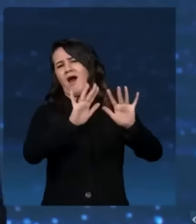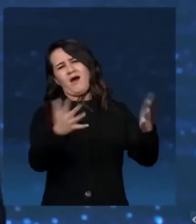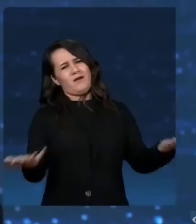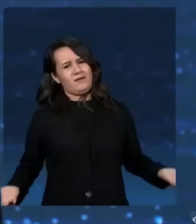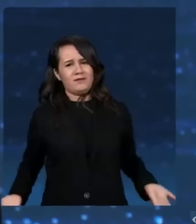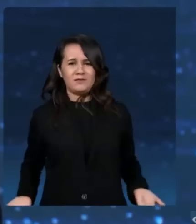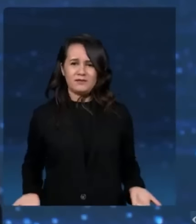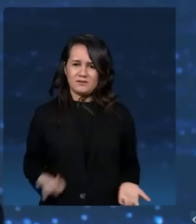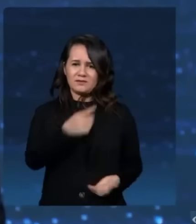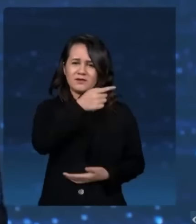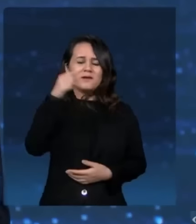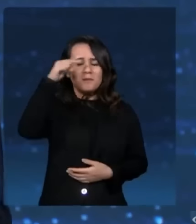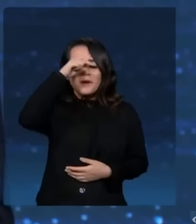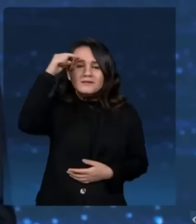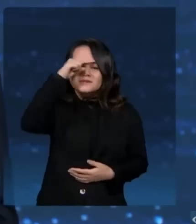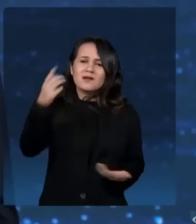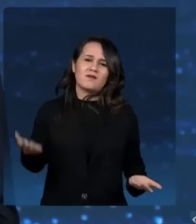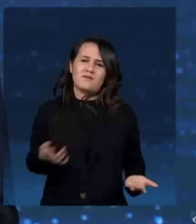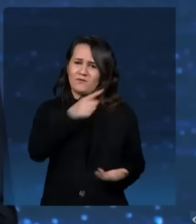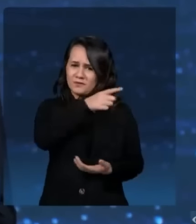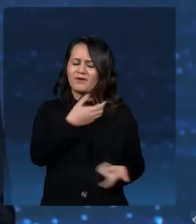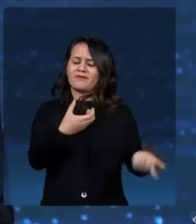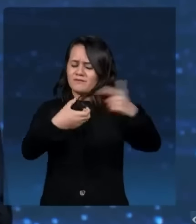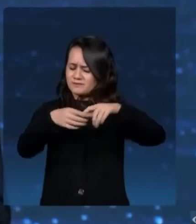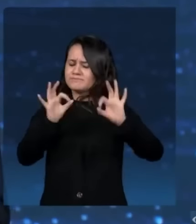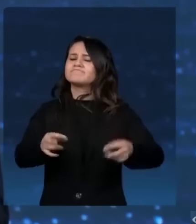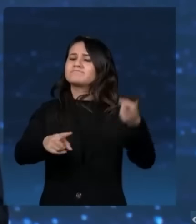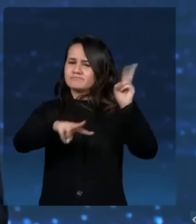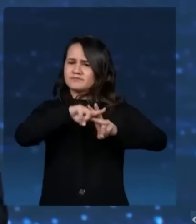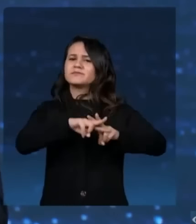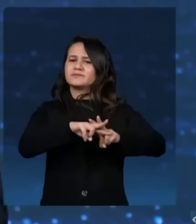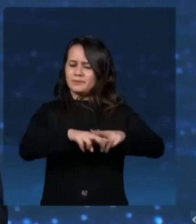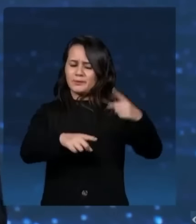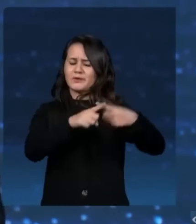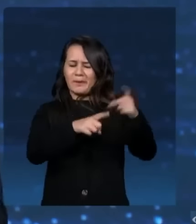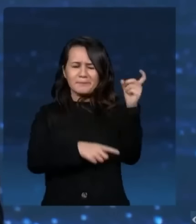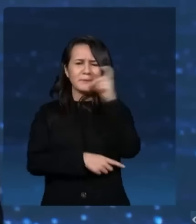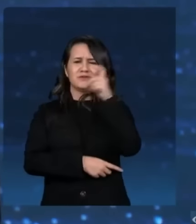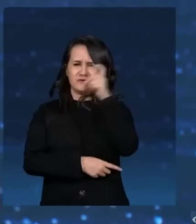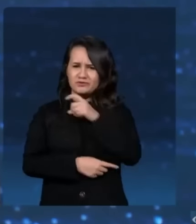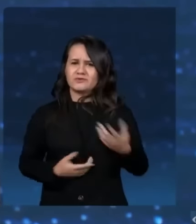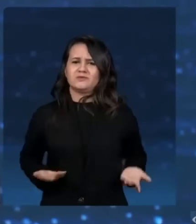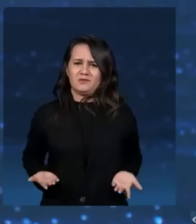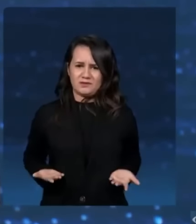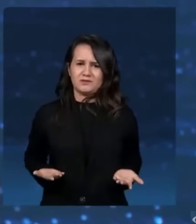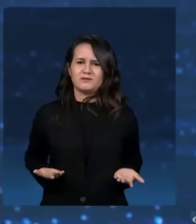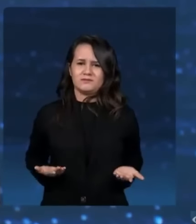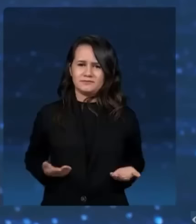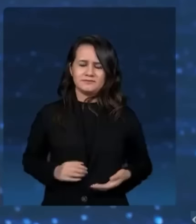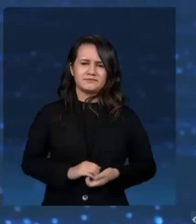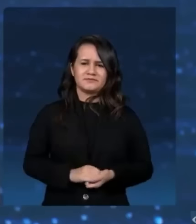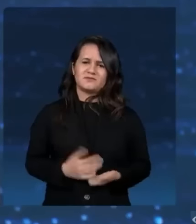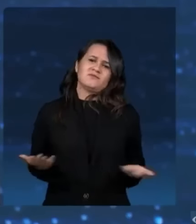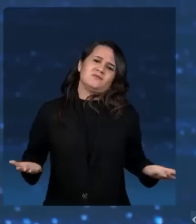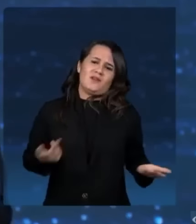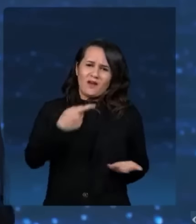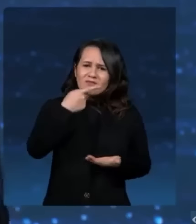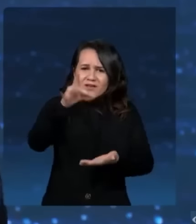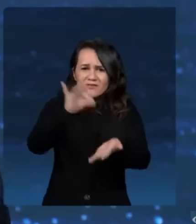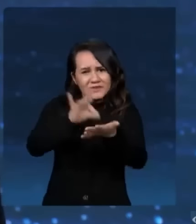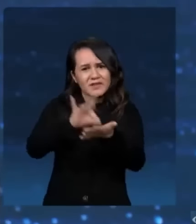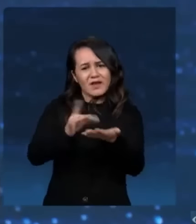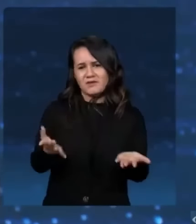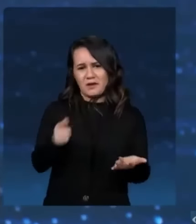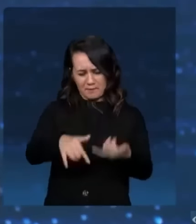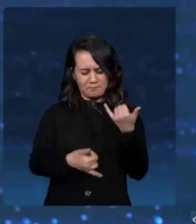Marçal, você ainda vai voltar para a cadeia por causa das suas mentiras. Gente, sendo muito franco, isso